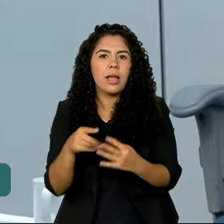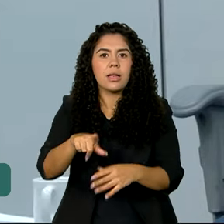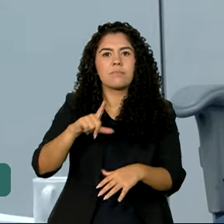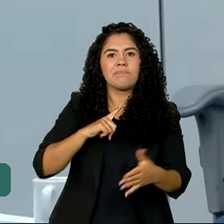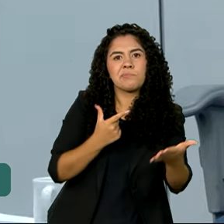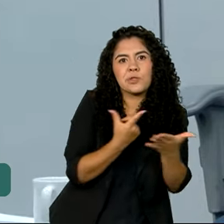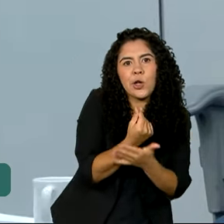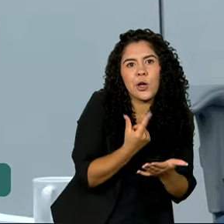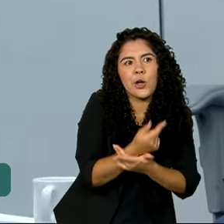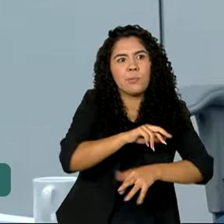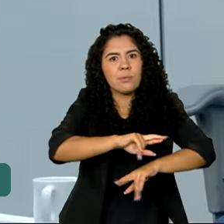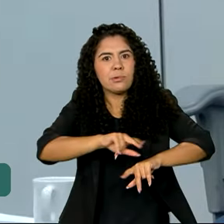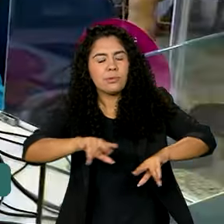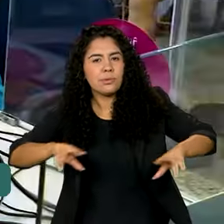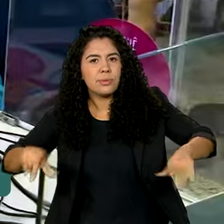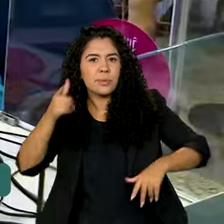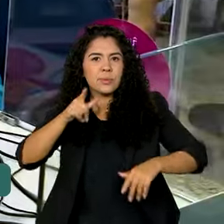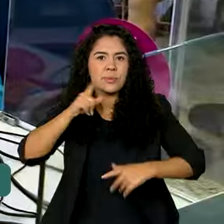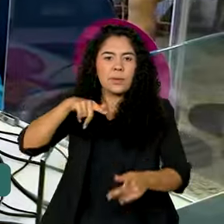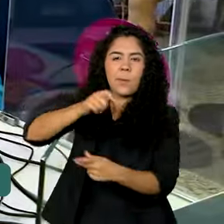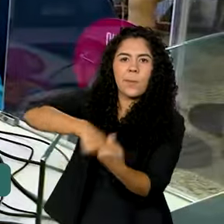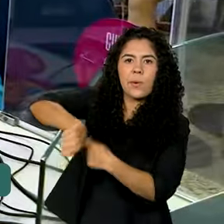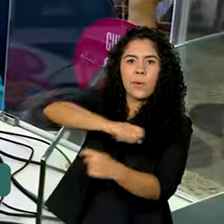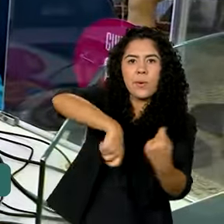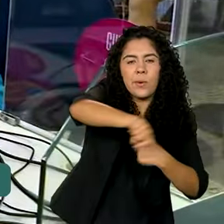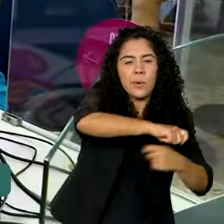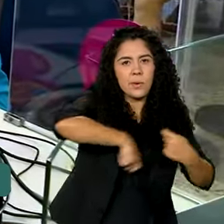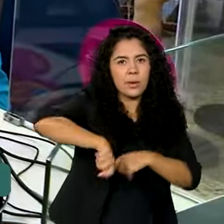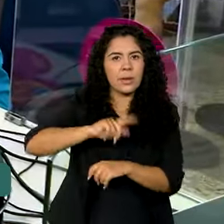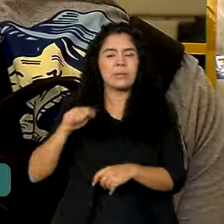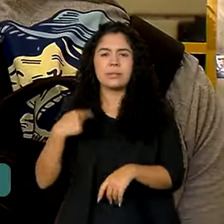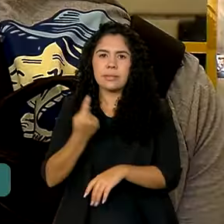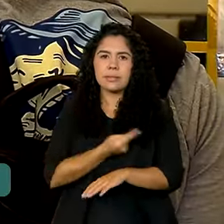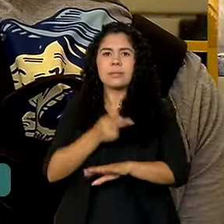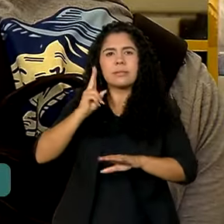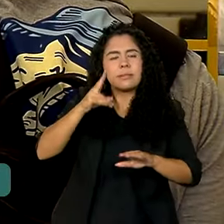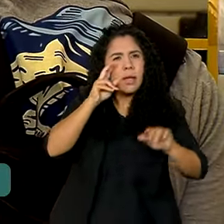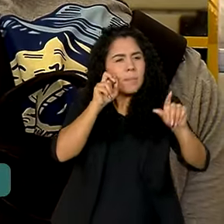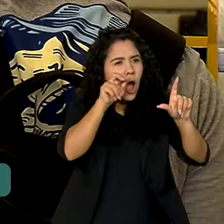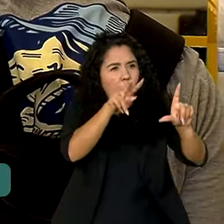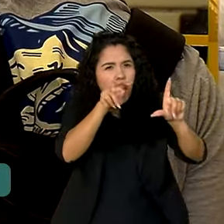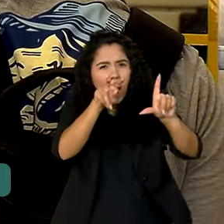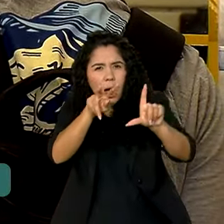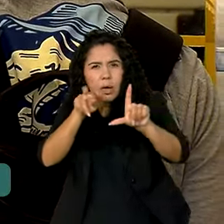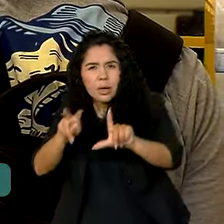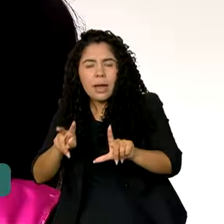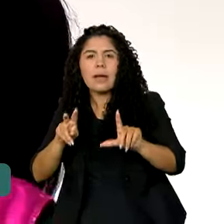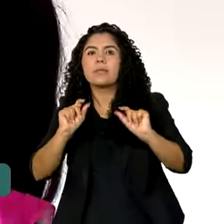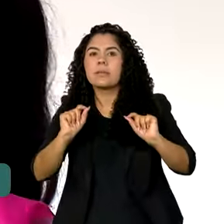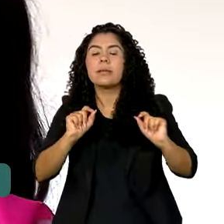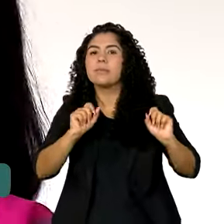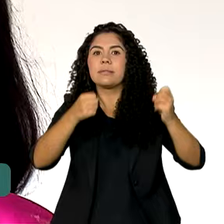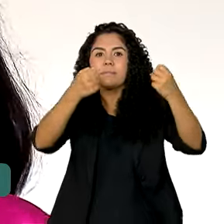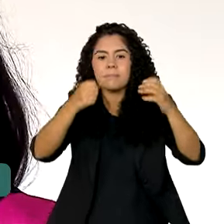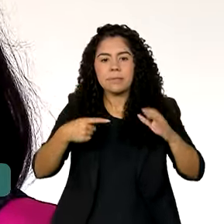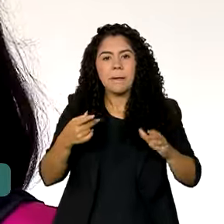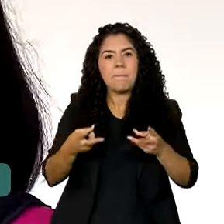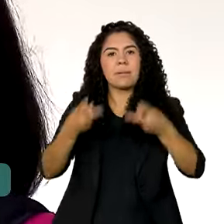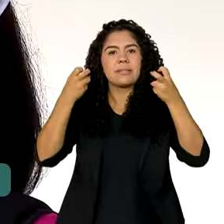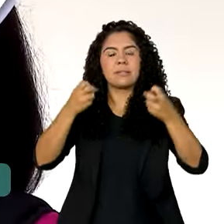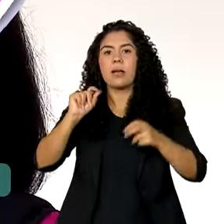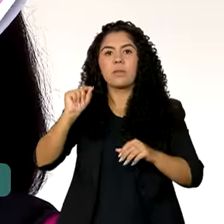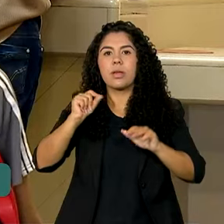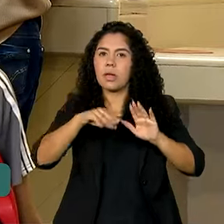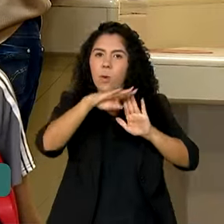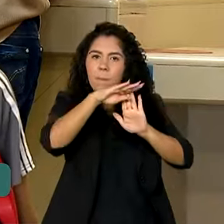Lembra, o ano passado a gente olhava todos os dados e falava da importância do desenrola no ano passado, porque o desenrola